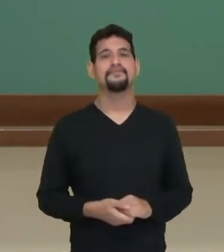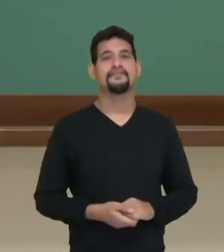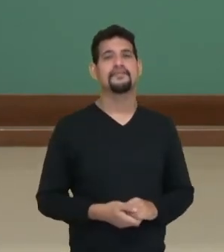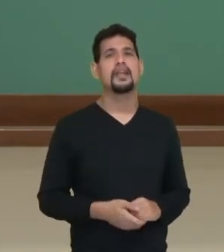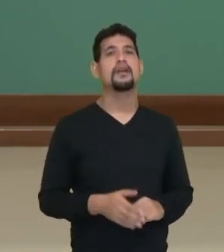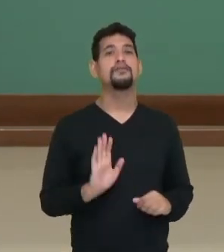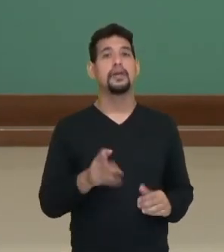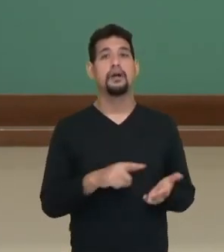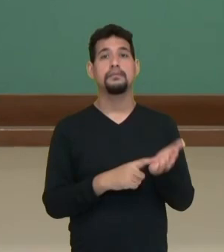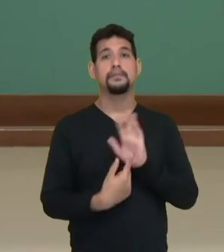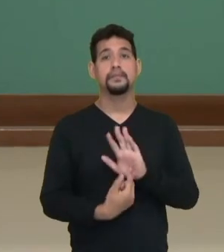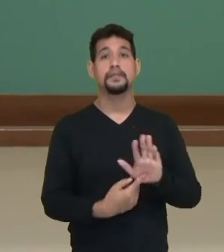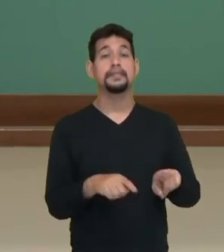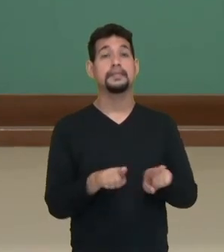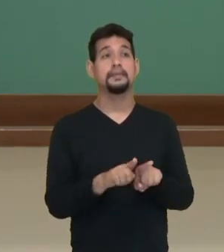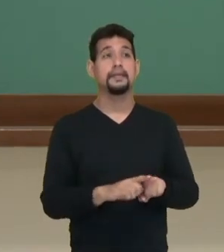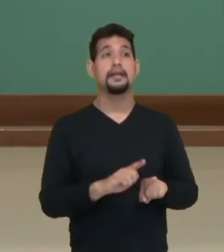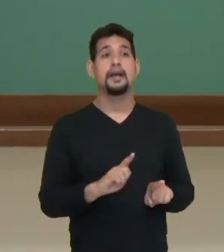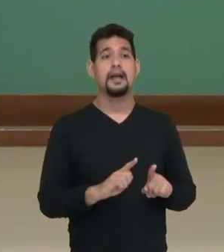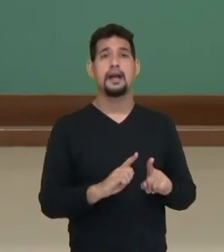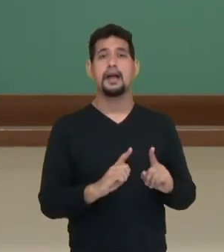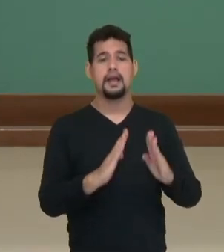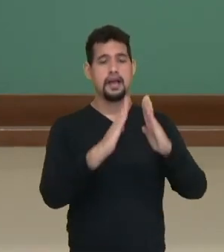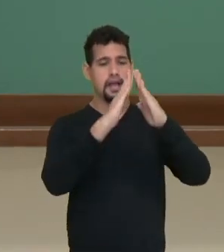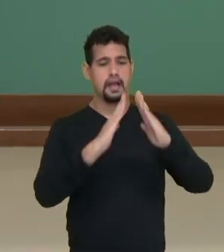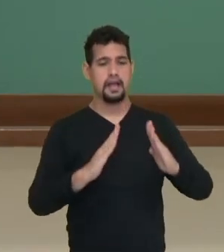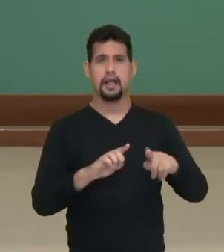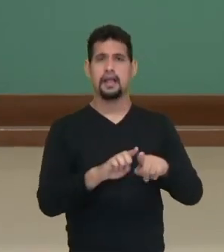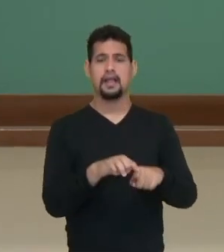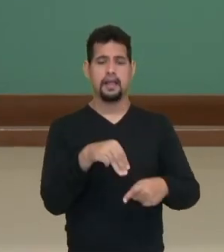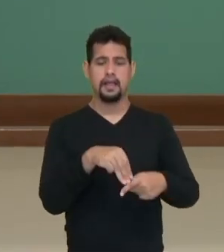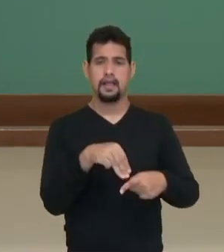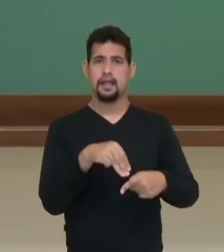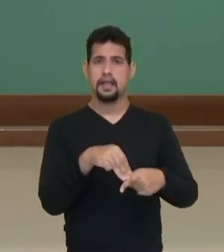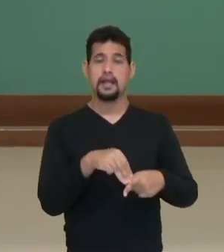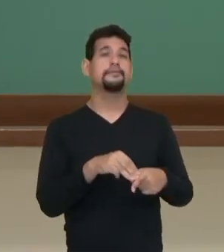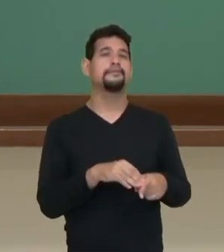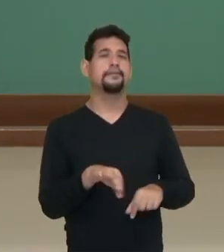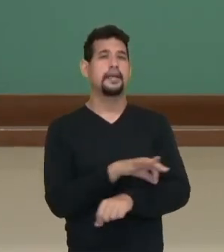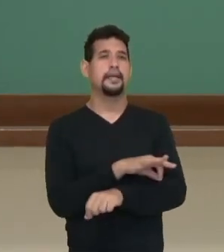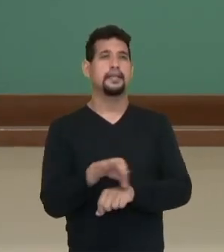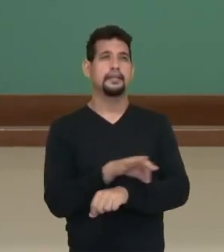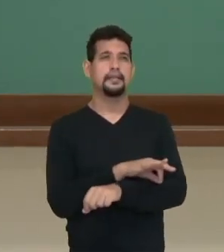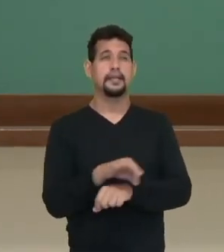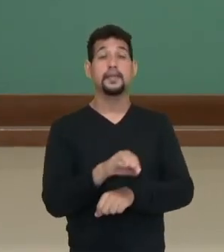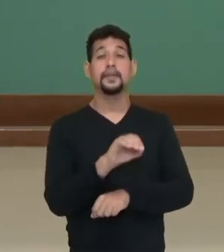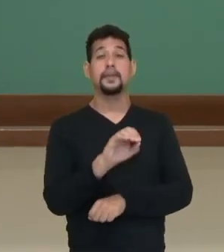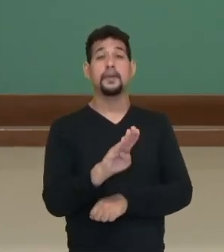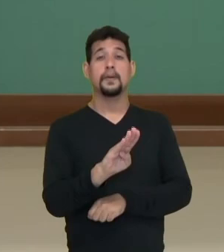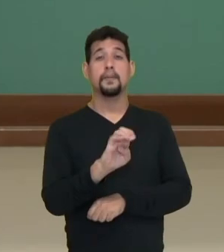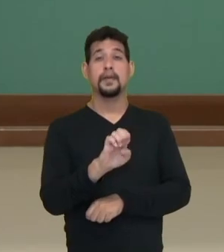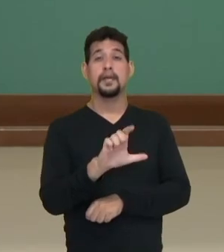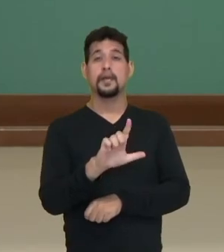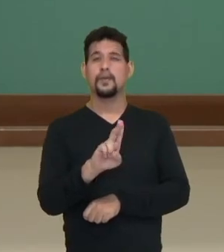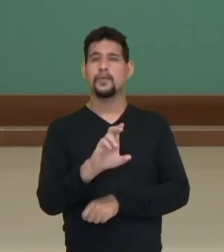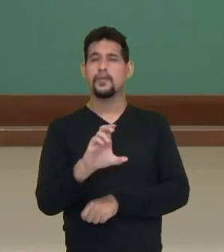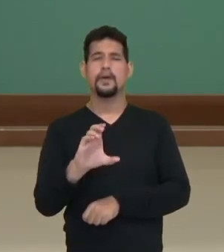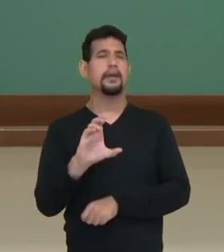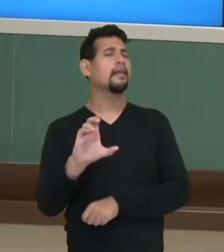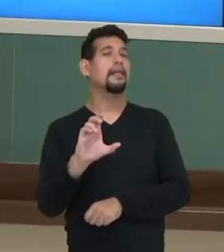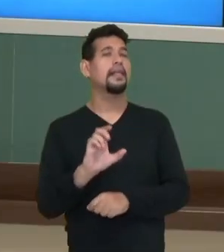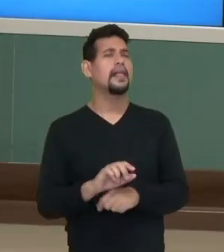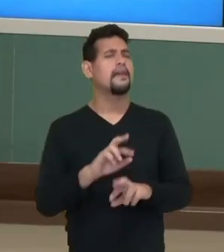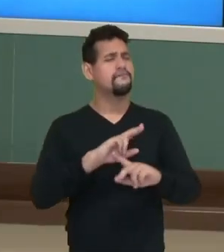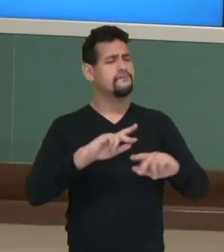Trouxe também a Catedral de Maringá, do arquiteto José Augusto Beluc. O que te lembra esta catedral, galera, são